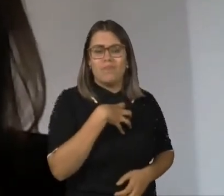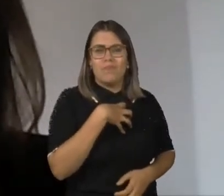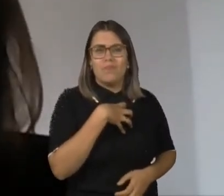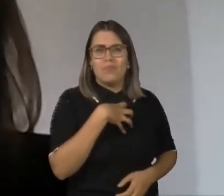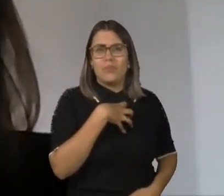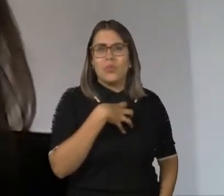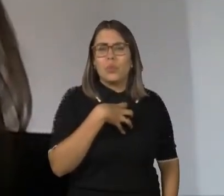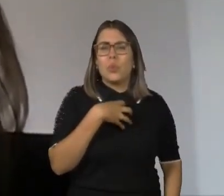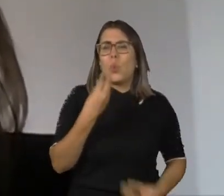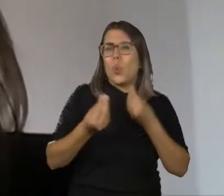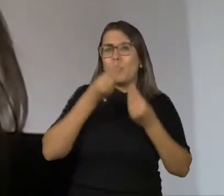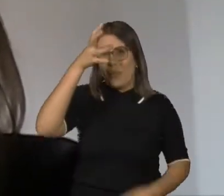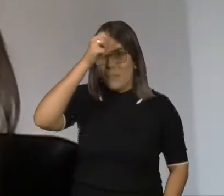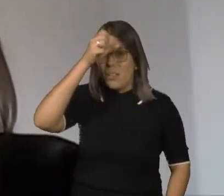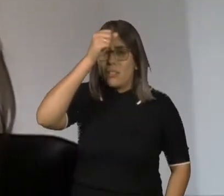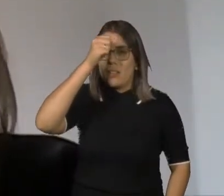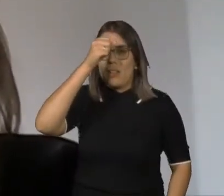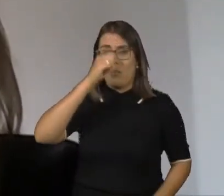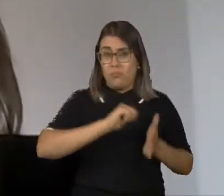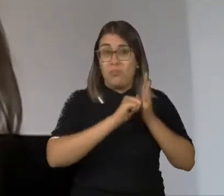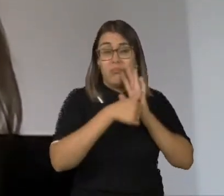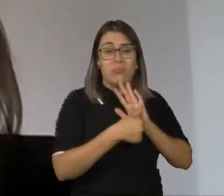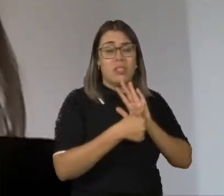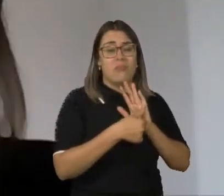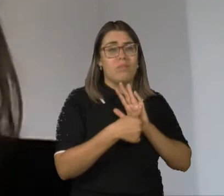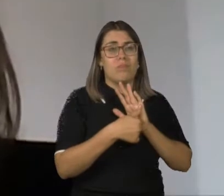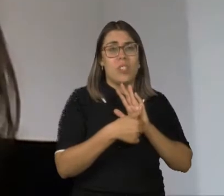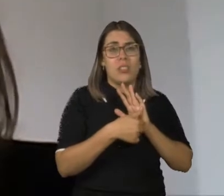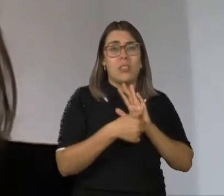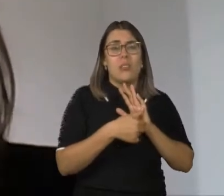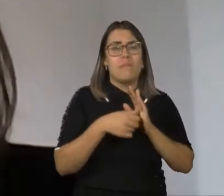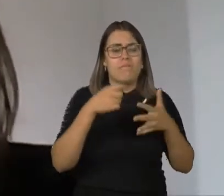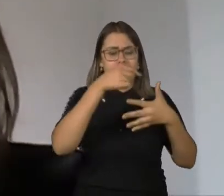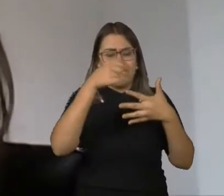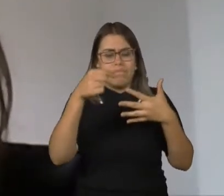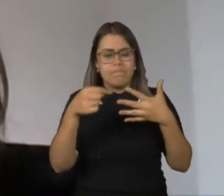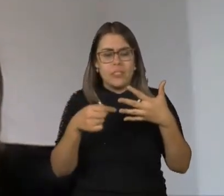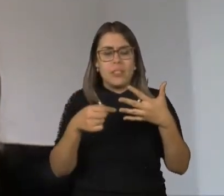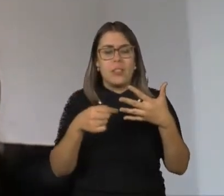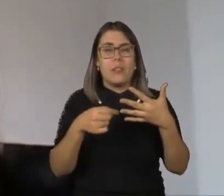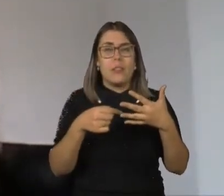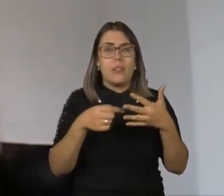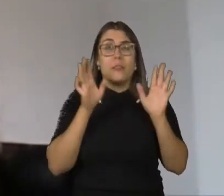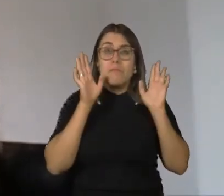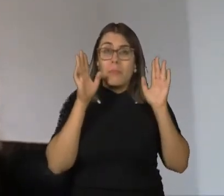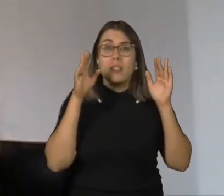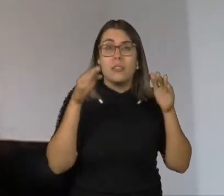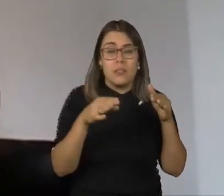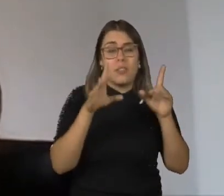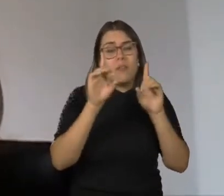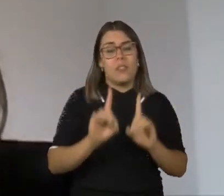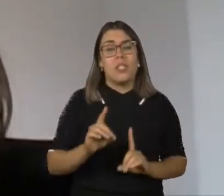restrições do aprender, elas são características da deficiência intelectual. Se